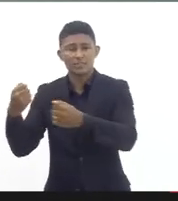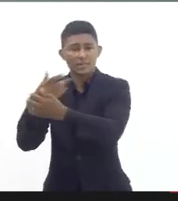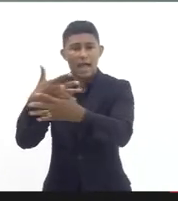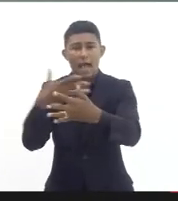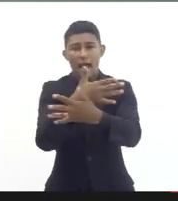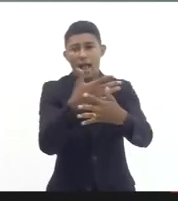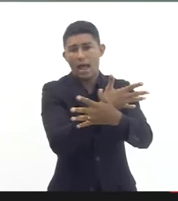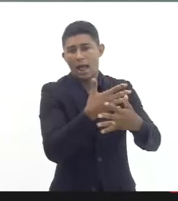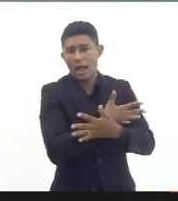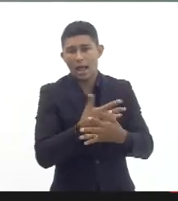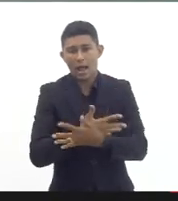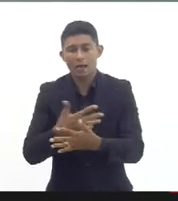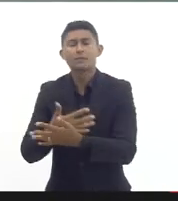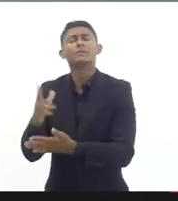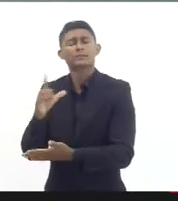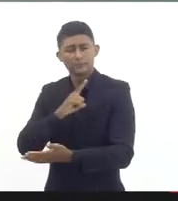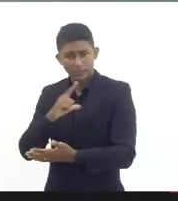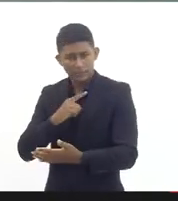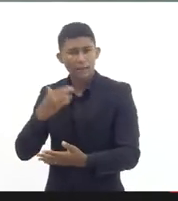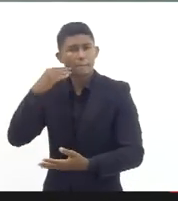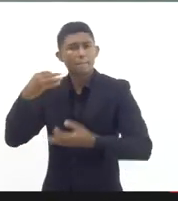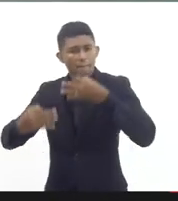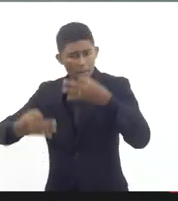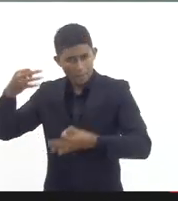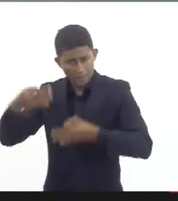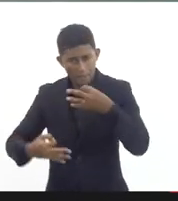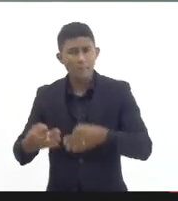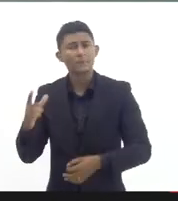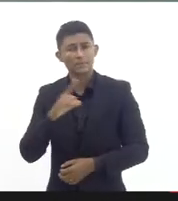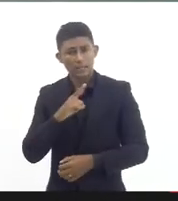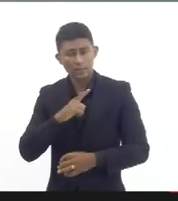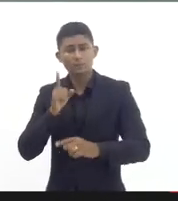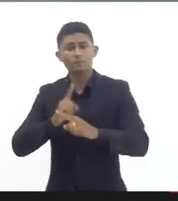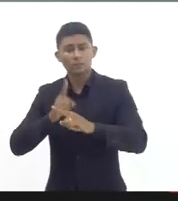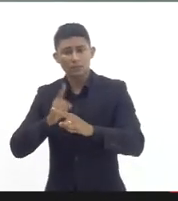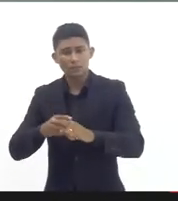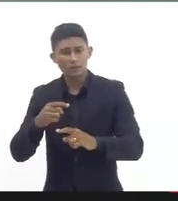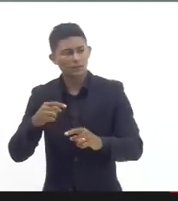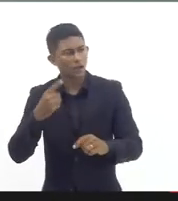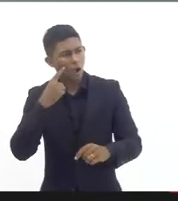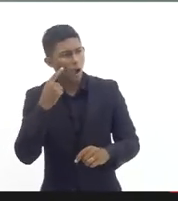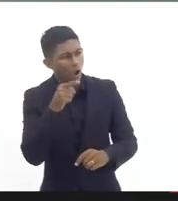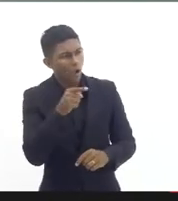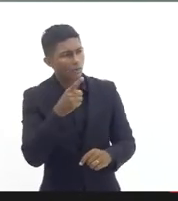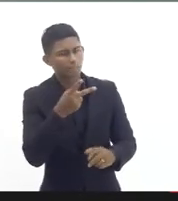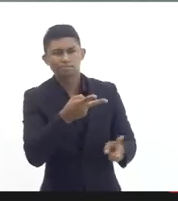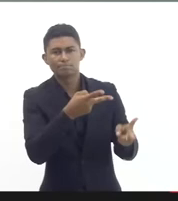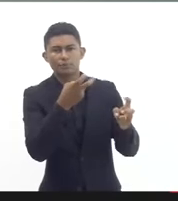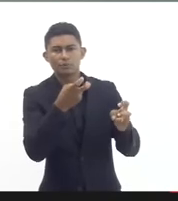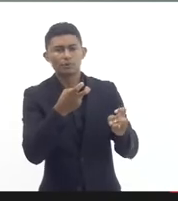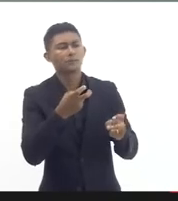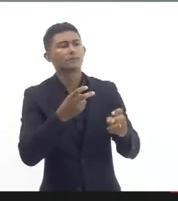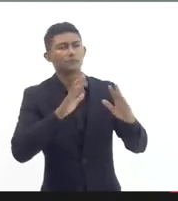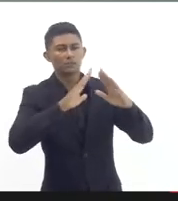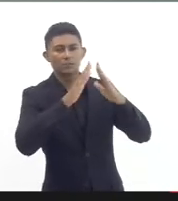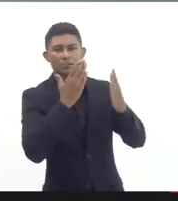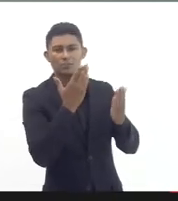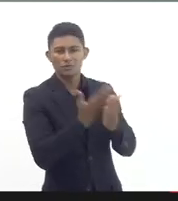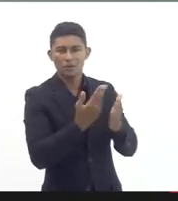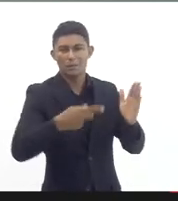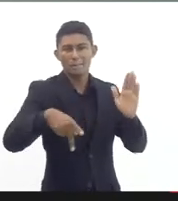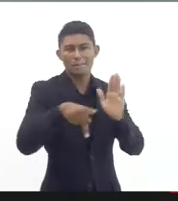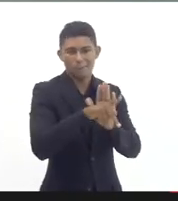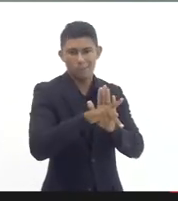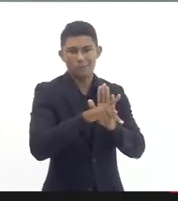já apontando para os quadros de carências nas redes estadual e